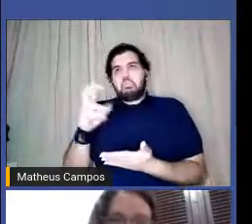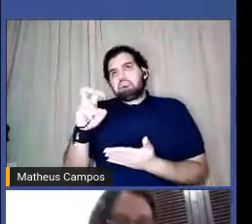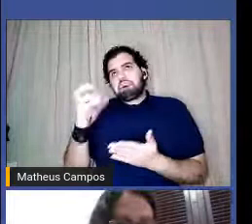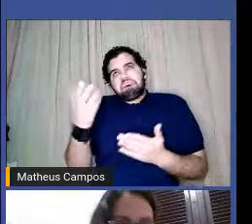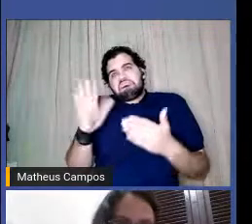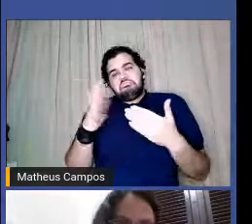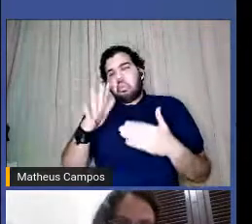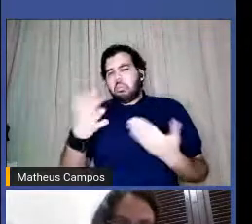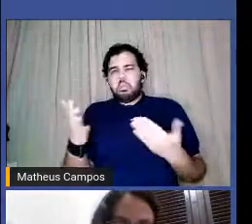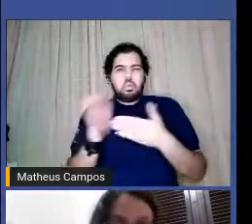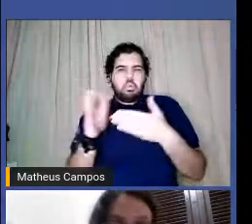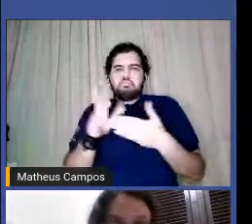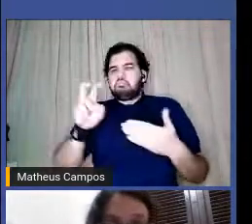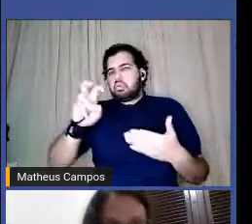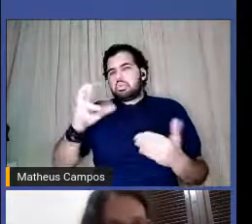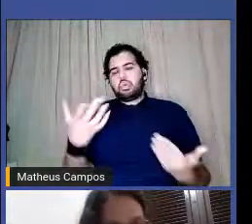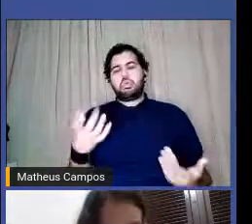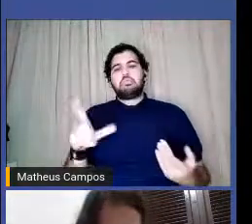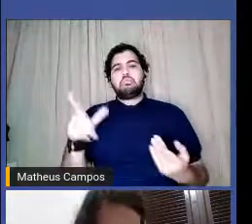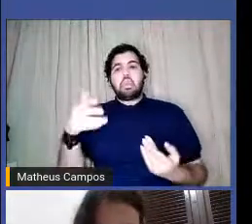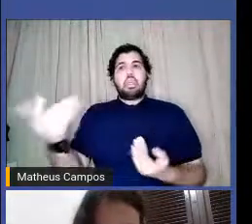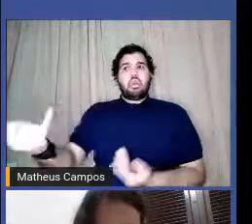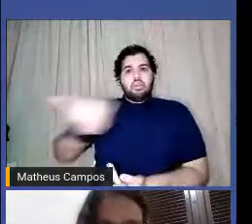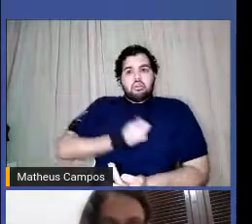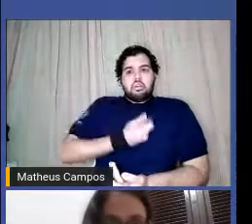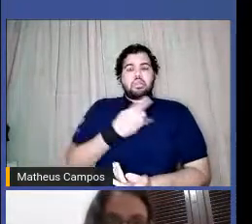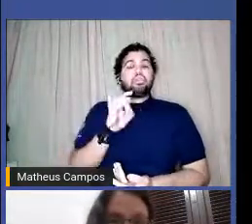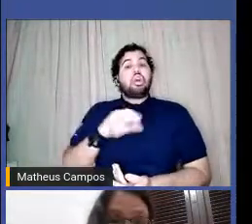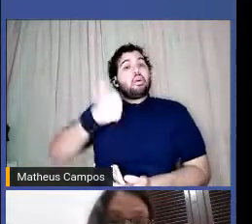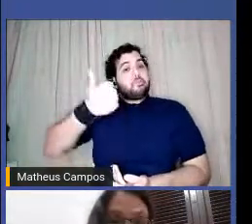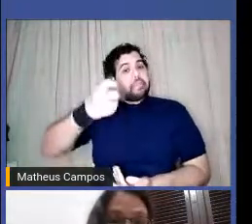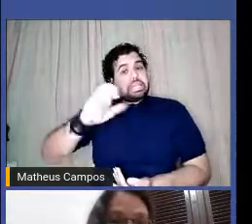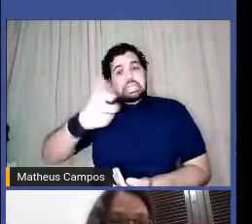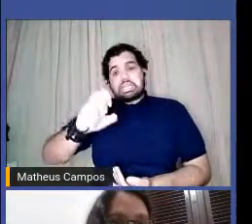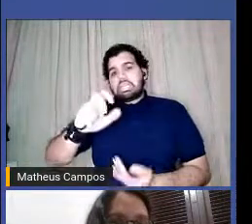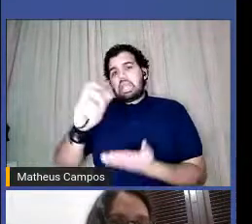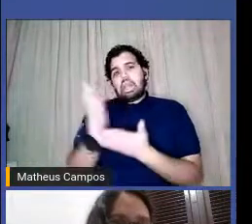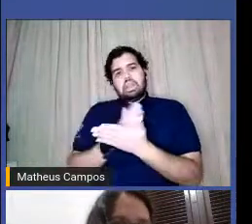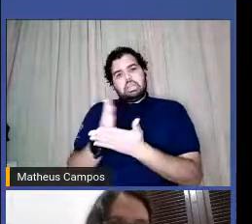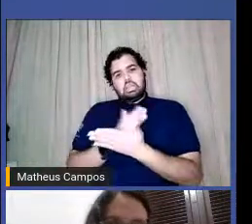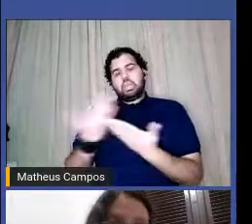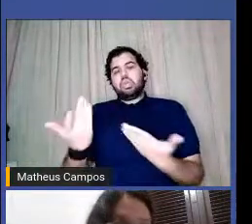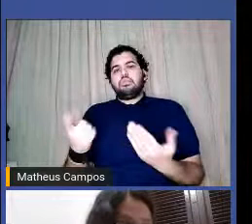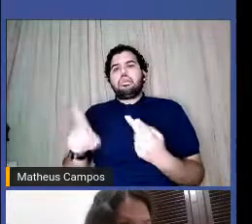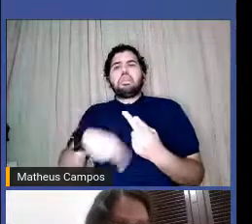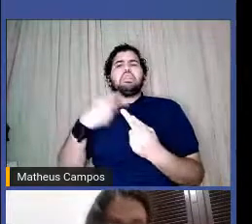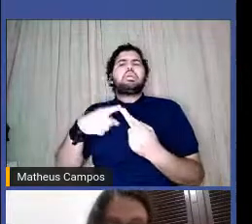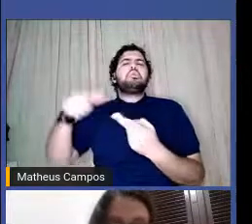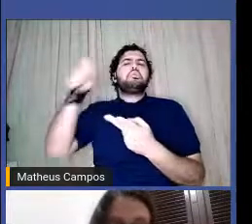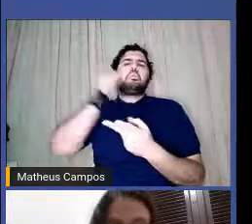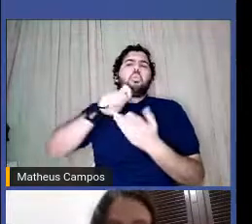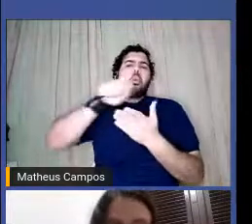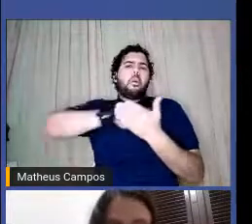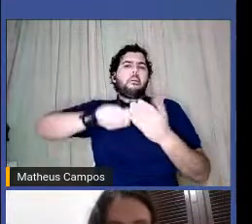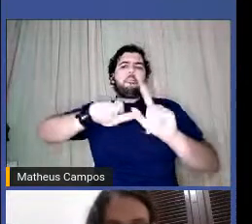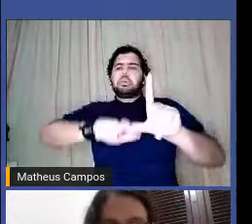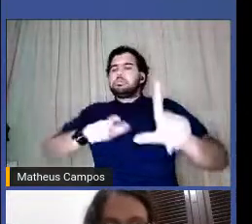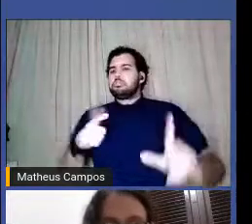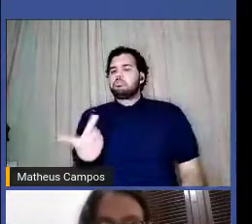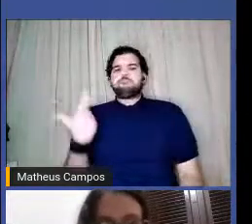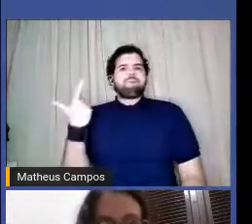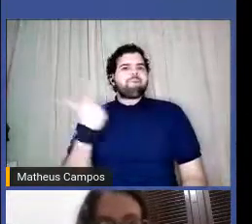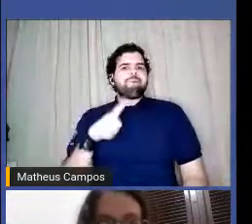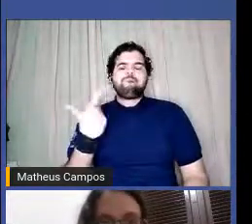O máximo que chegou para mim foi 15 livros. E escritores independentes era que quase não tinha mesmo.